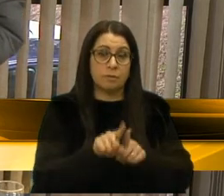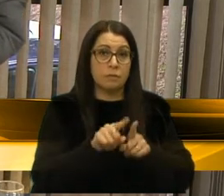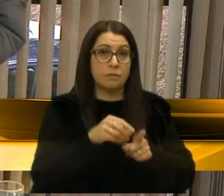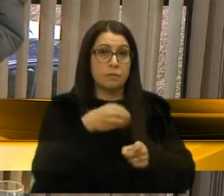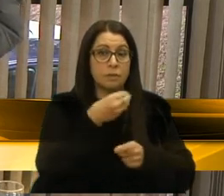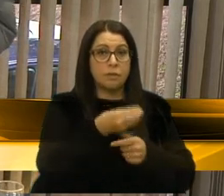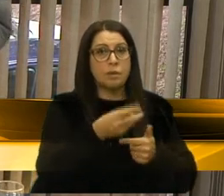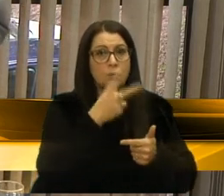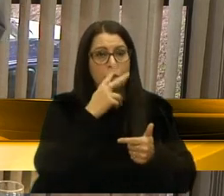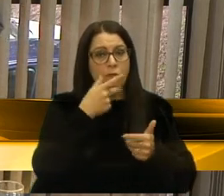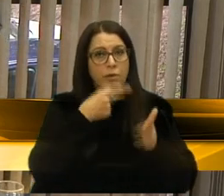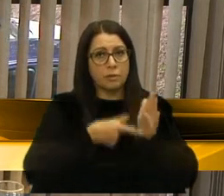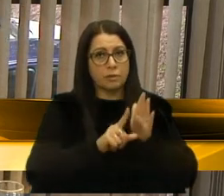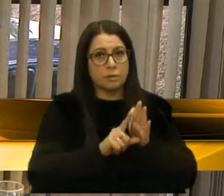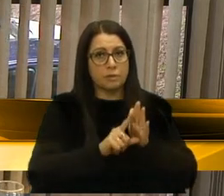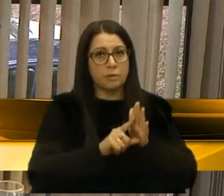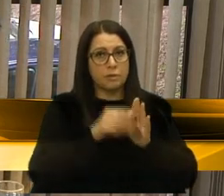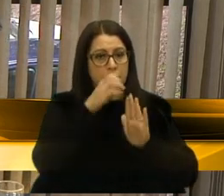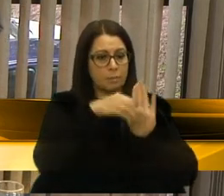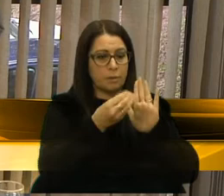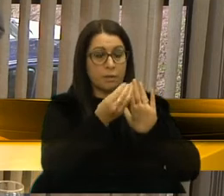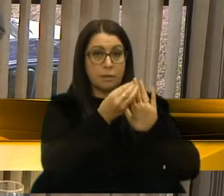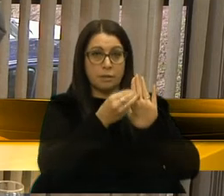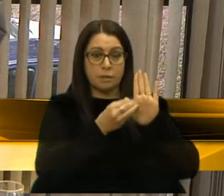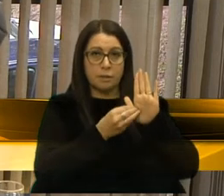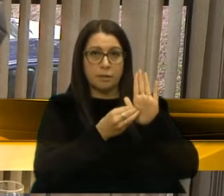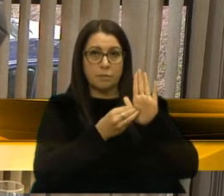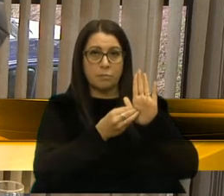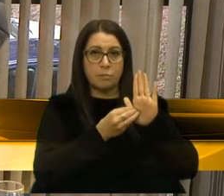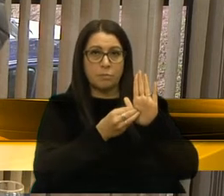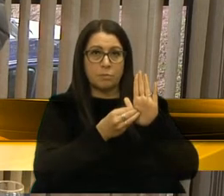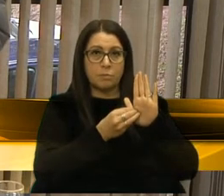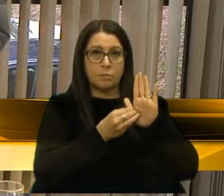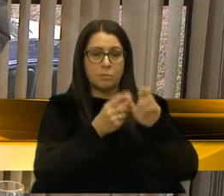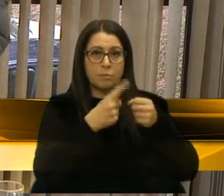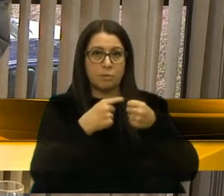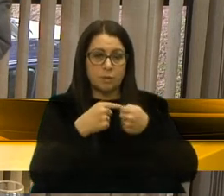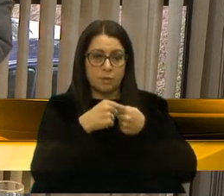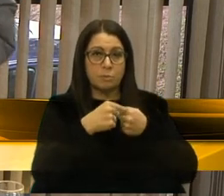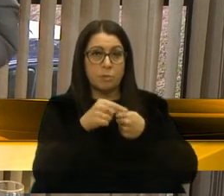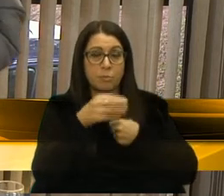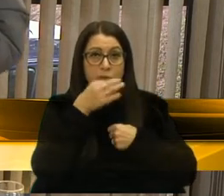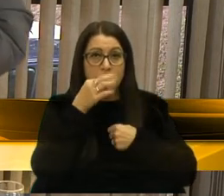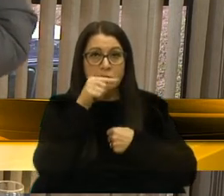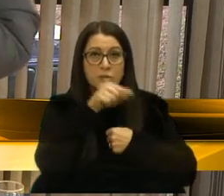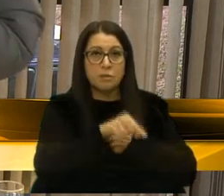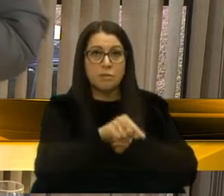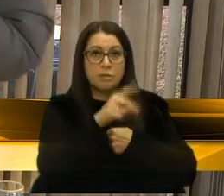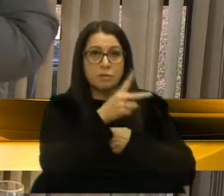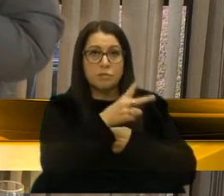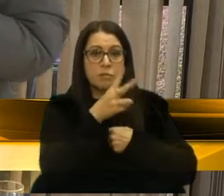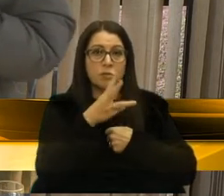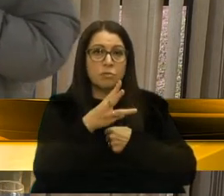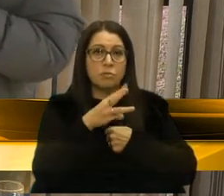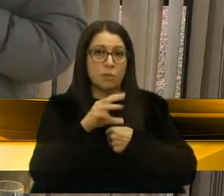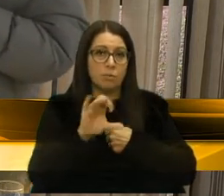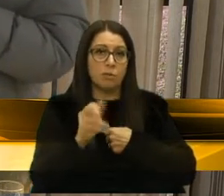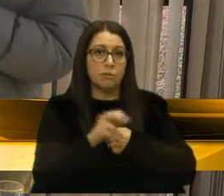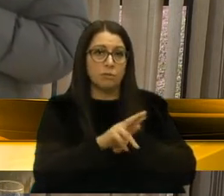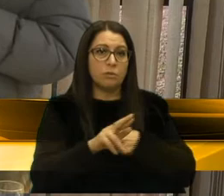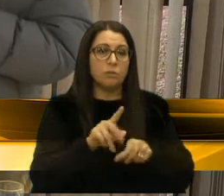dispostos, como eu falei anteriormente, na emenda para o Distrito Federal e municípios. E para Caxias do Sul virão 23 milhões,